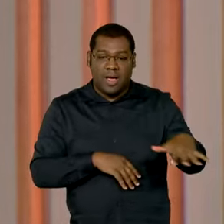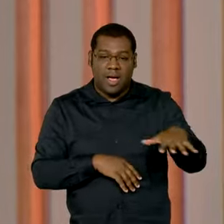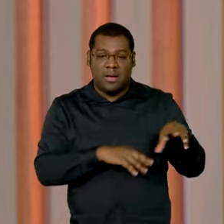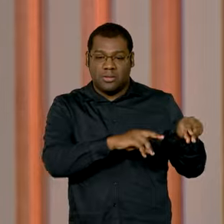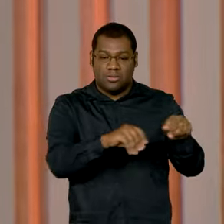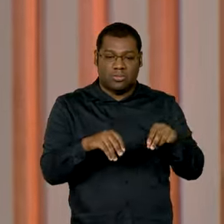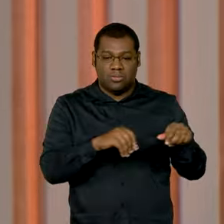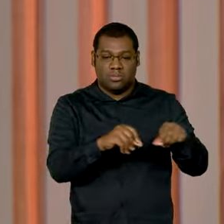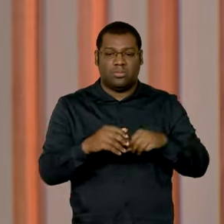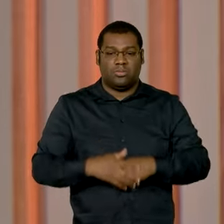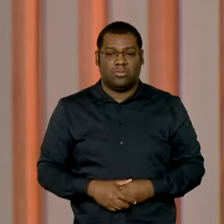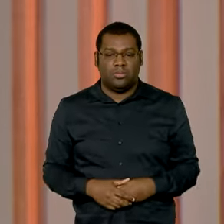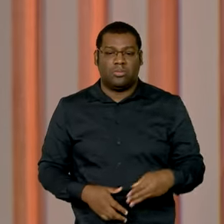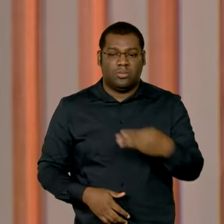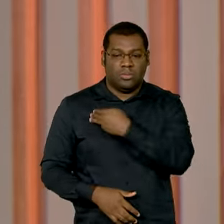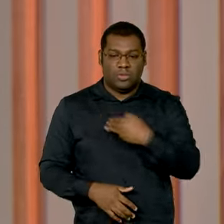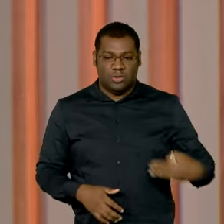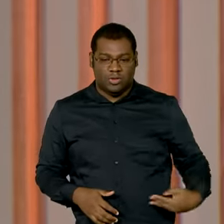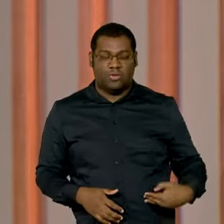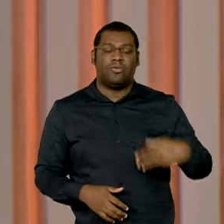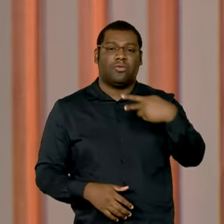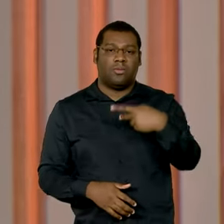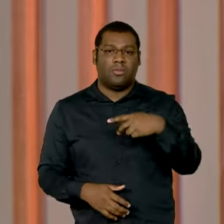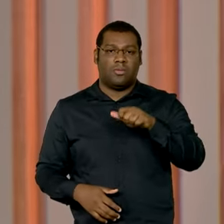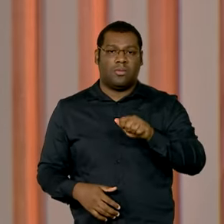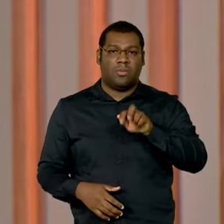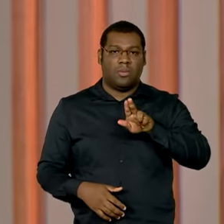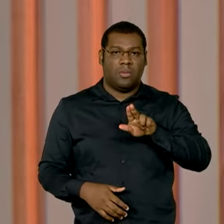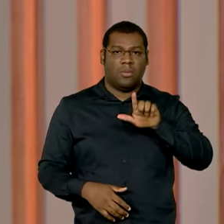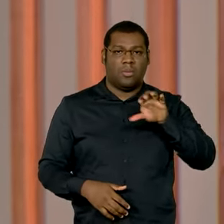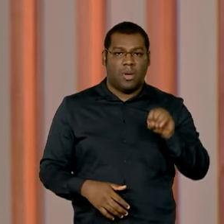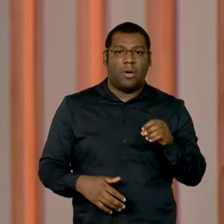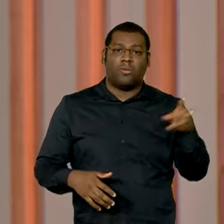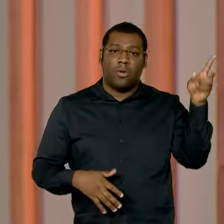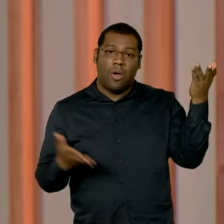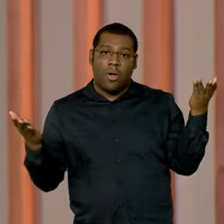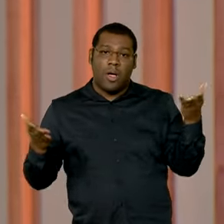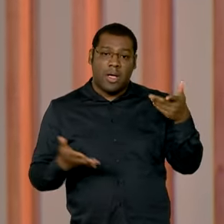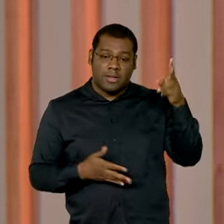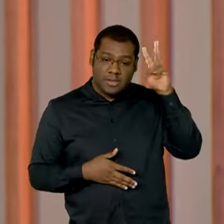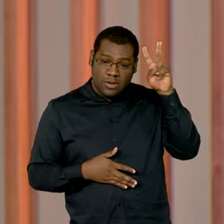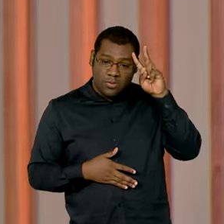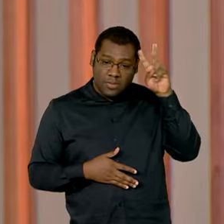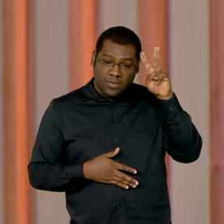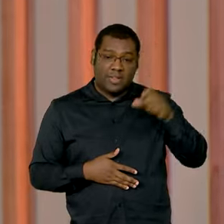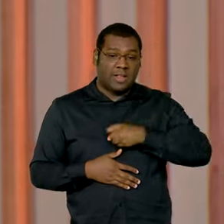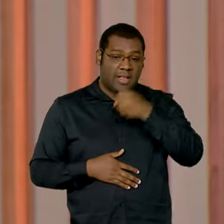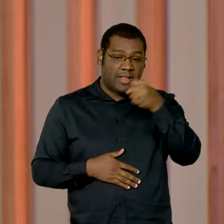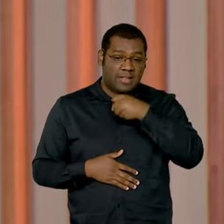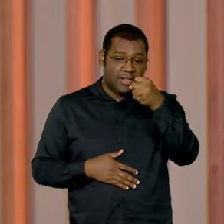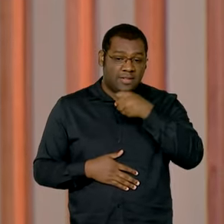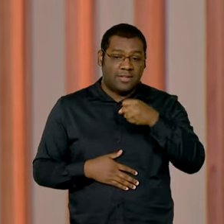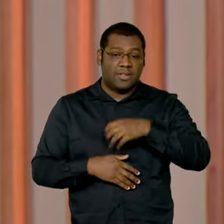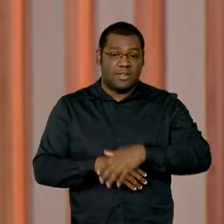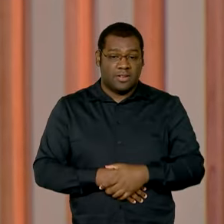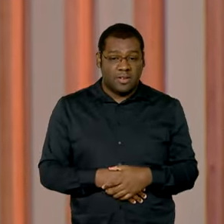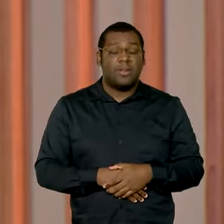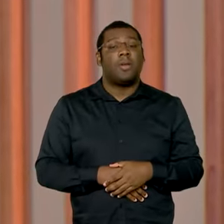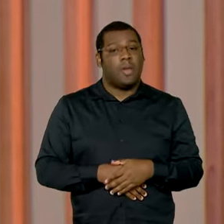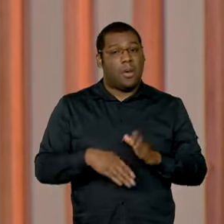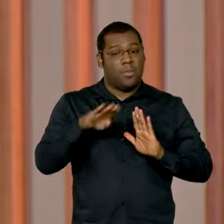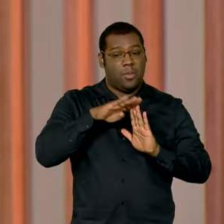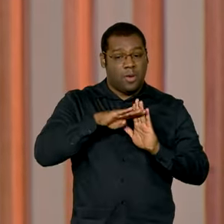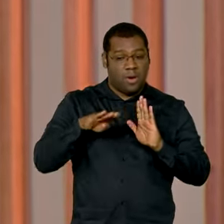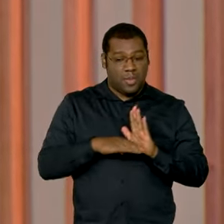Pois é, e o ministro Paulo Teixeira, ele participou nesta segunda-feira de uma entrevista no programa A Voz do Brasil